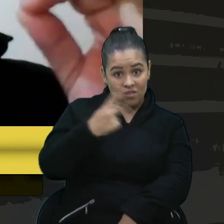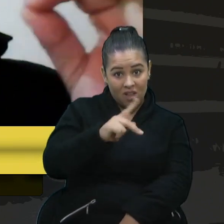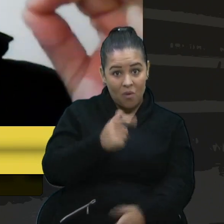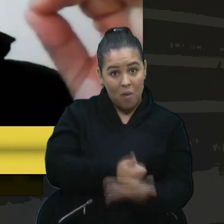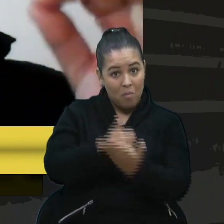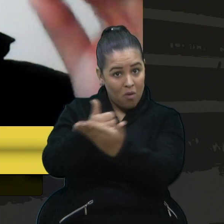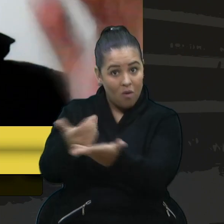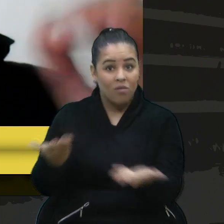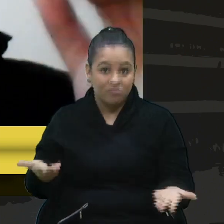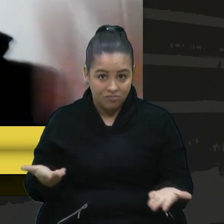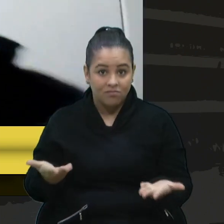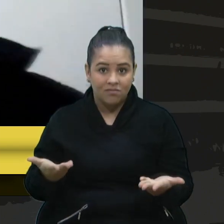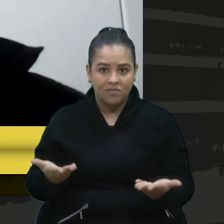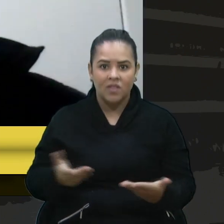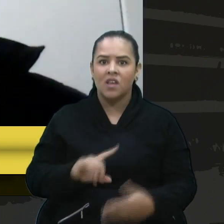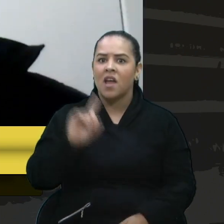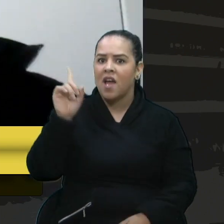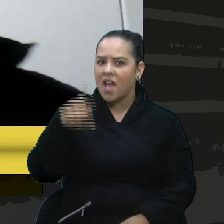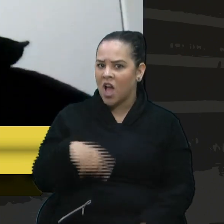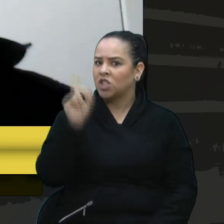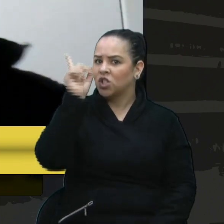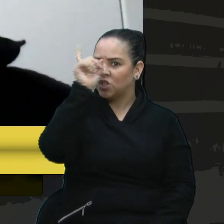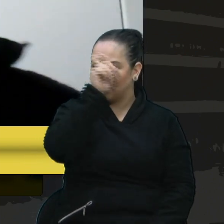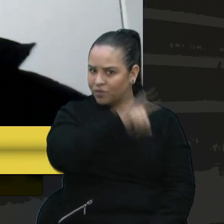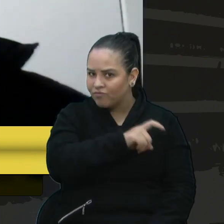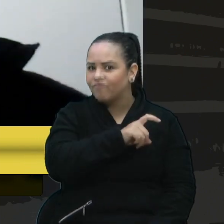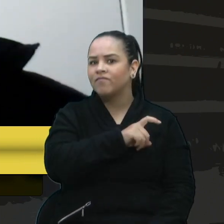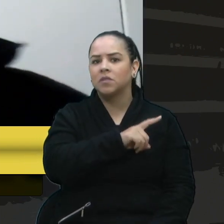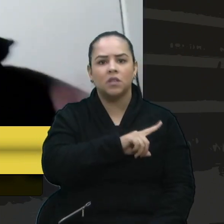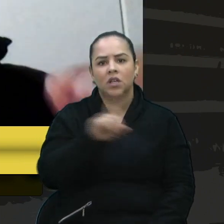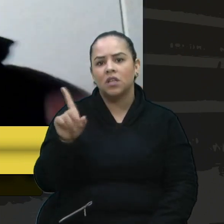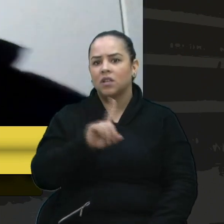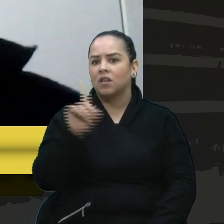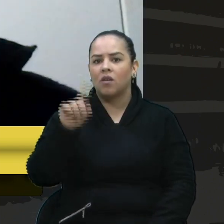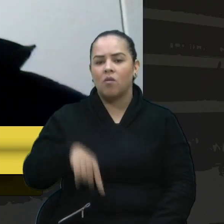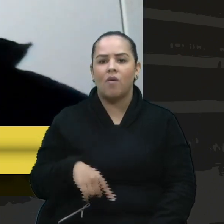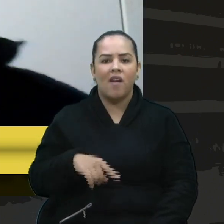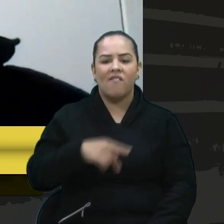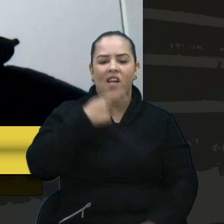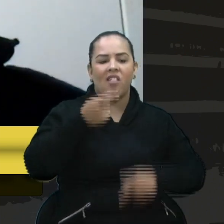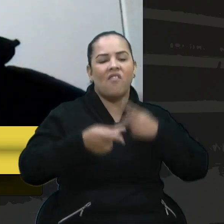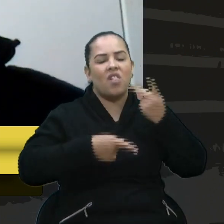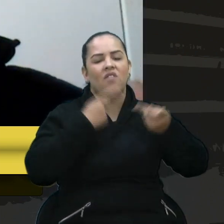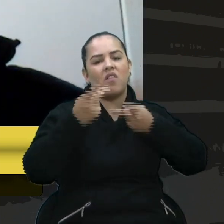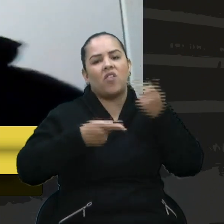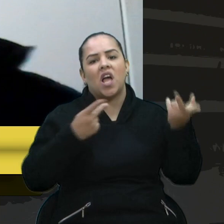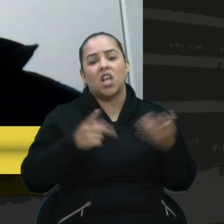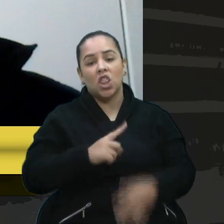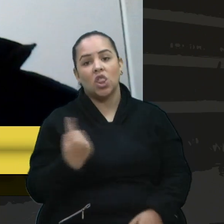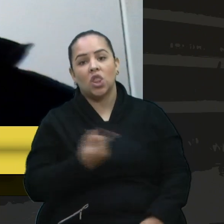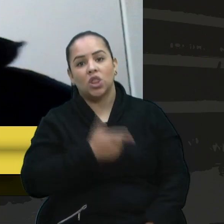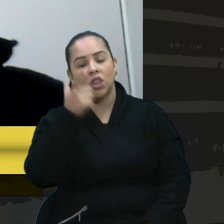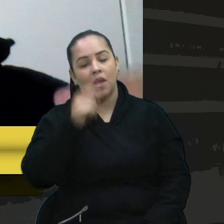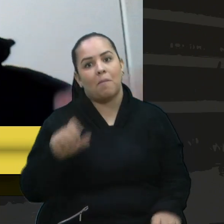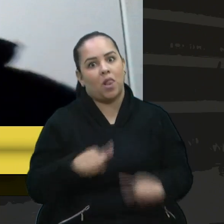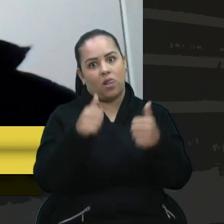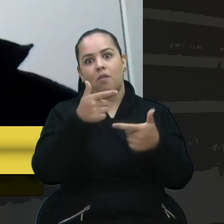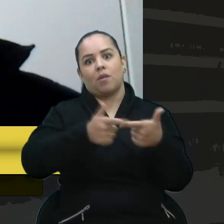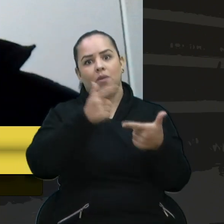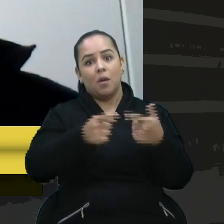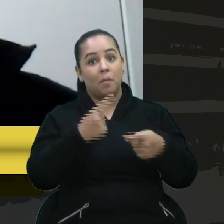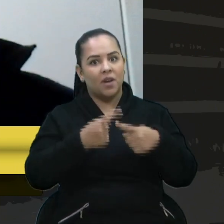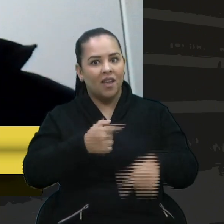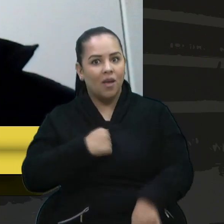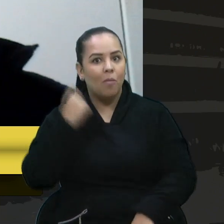a questão é complexa e não é com um discurso para a torcida que nós vamos resolver o problema. Eu sou preocupado com a